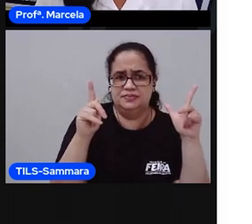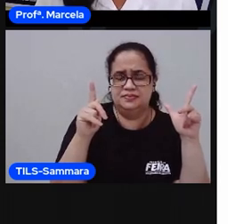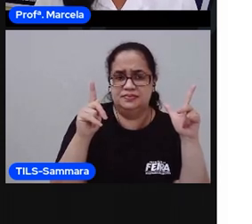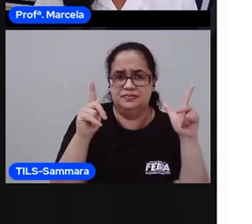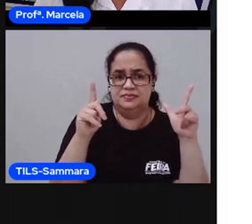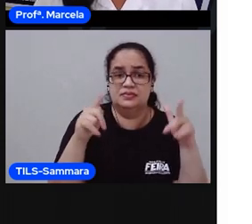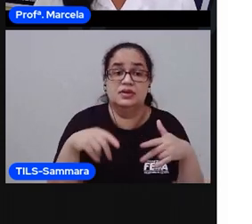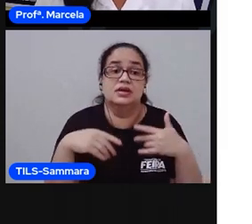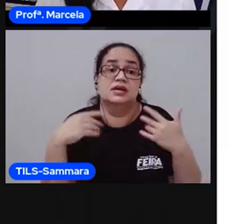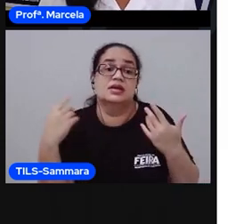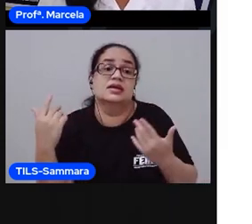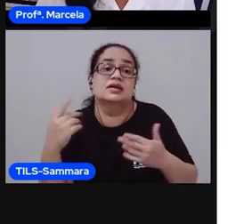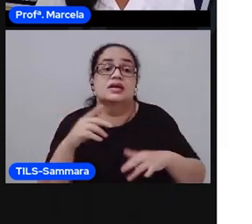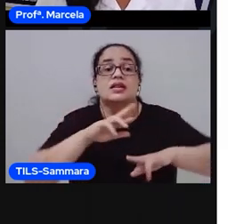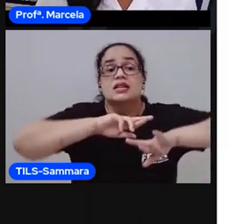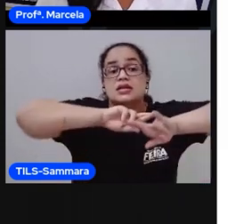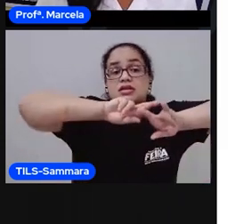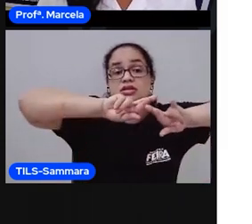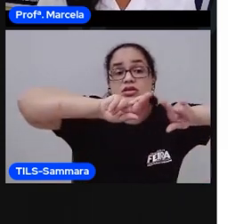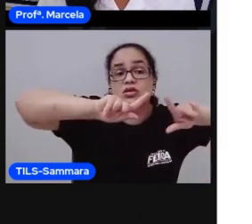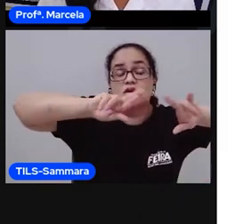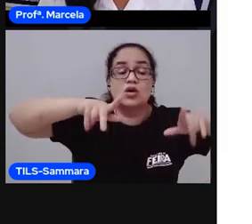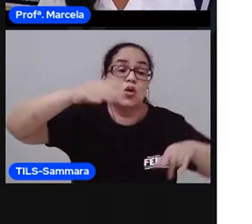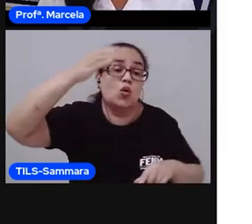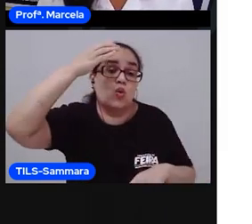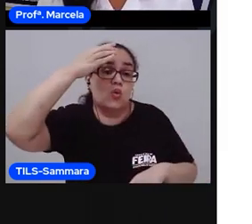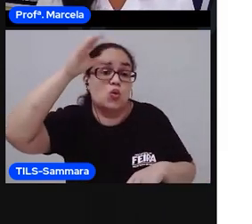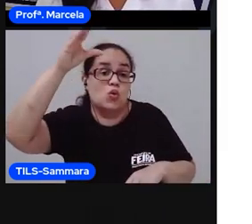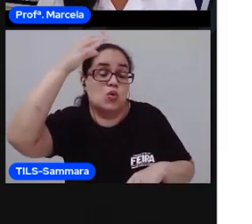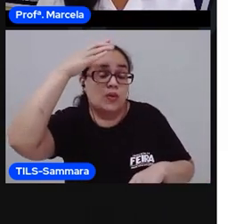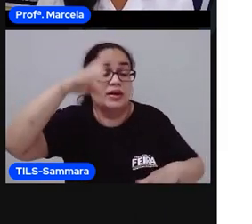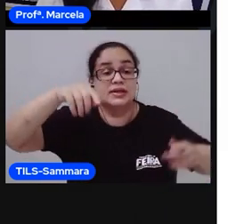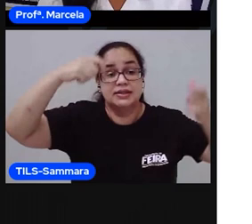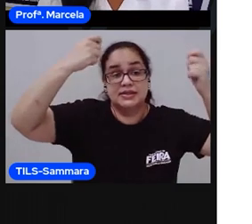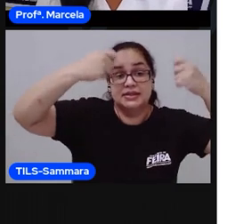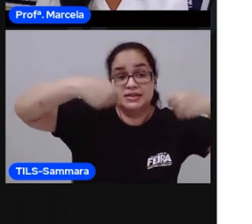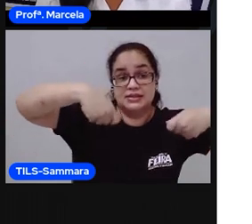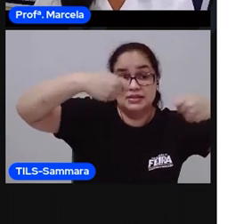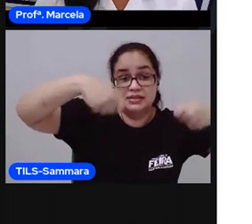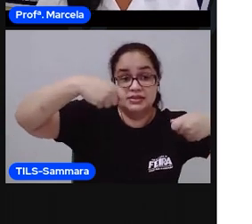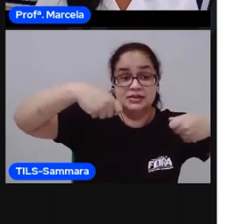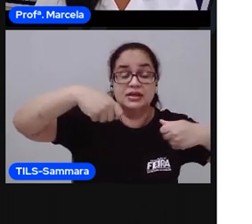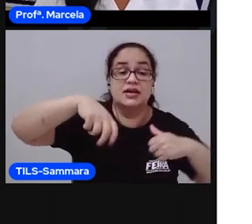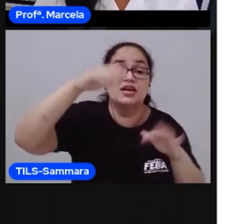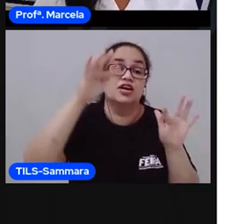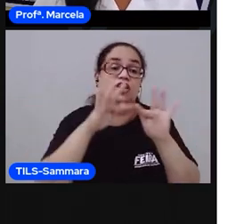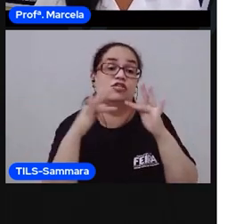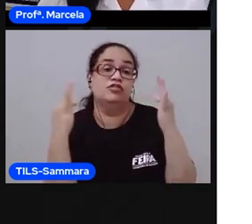Que varia conforme a cultura, conforme a necessidade daquela família?